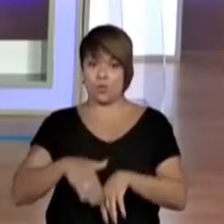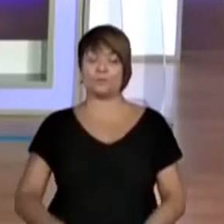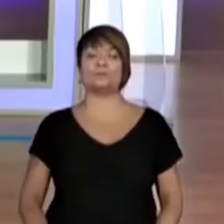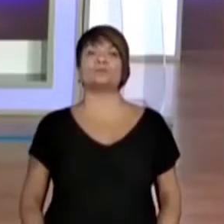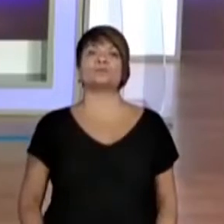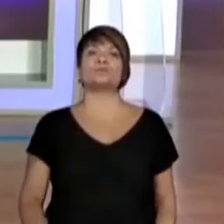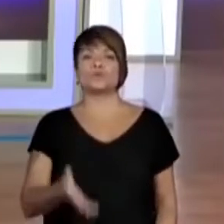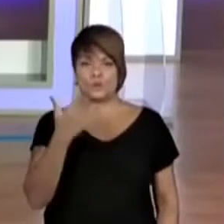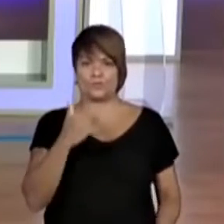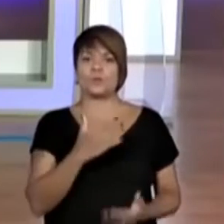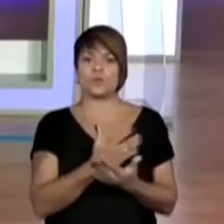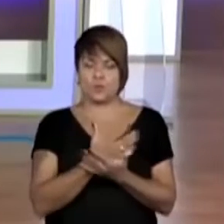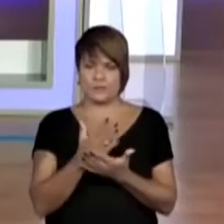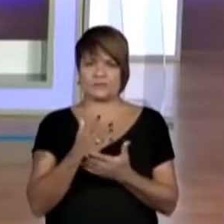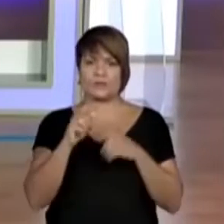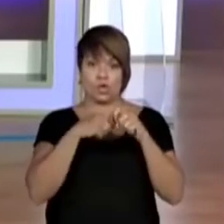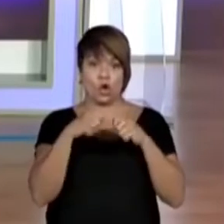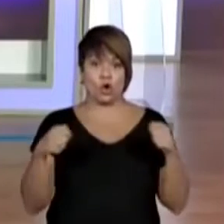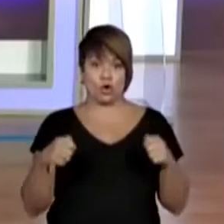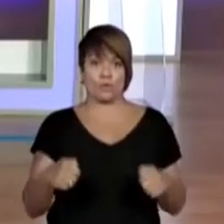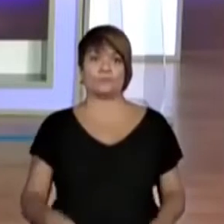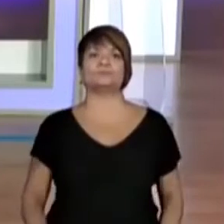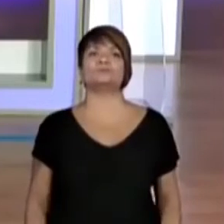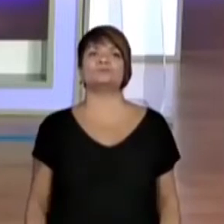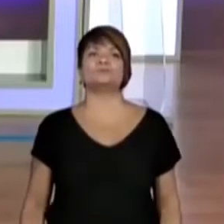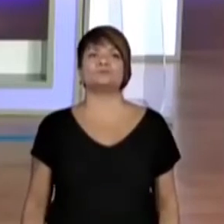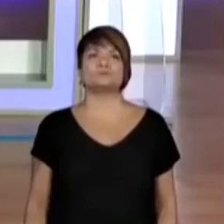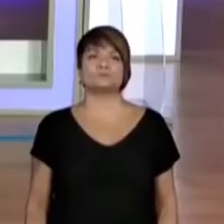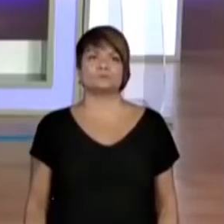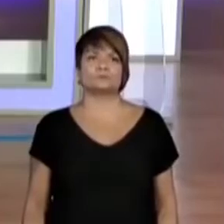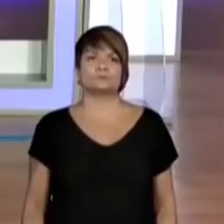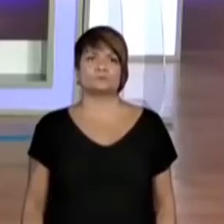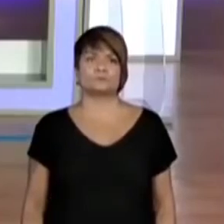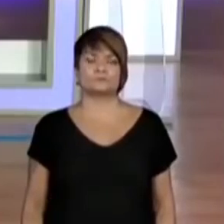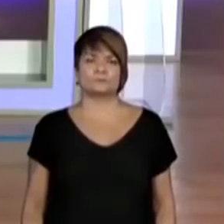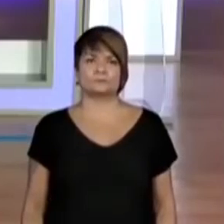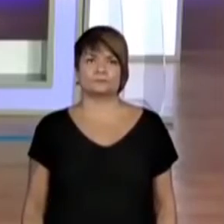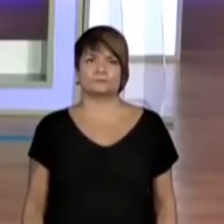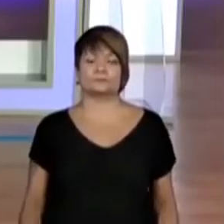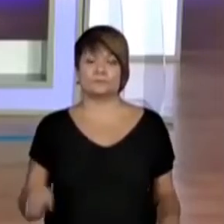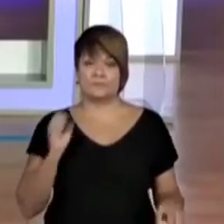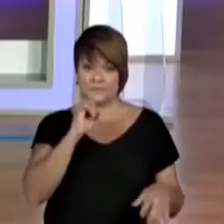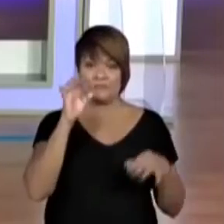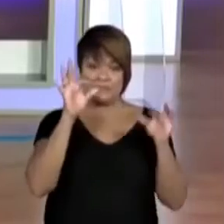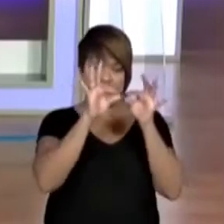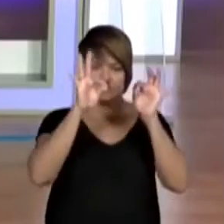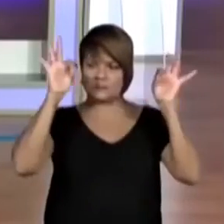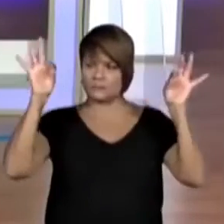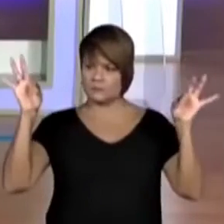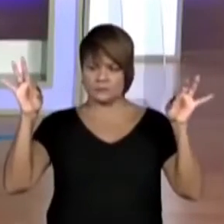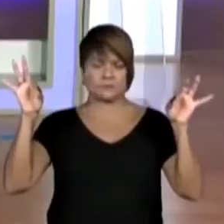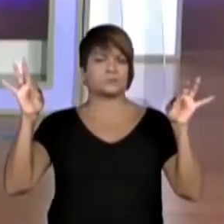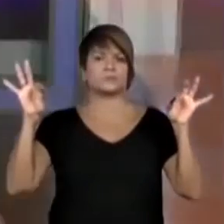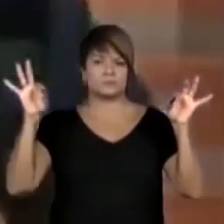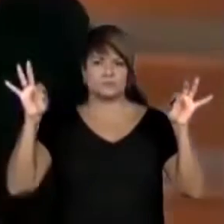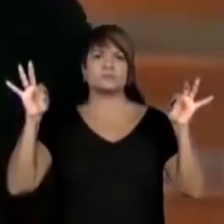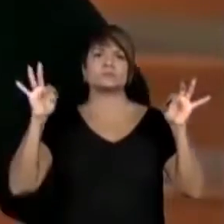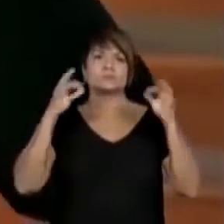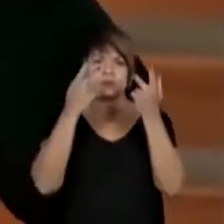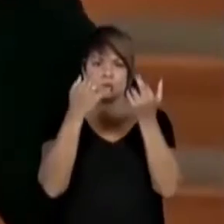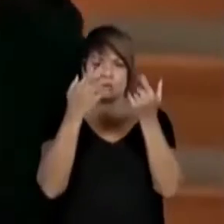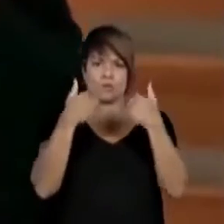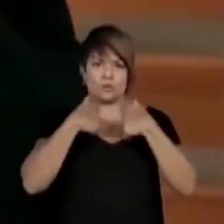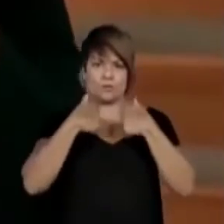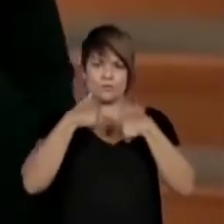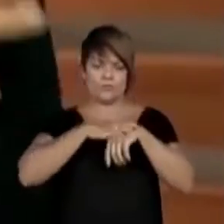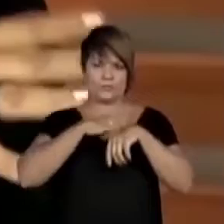Vamos começar fazendo o primeiro nó, professora? Vamos sim, ó. Então, quem separou duas fitinhas assim, vai fazer igual